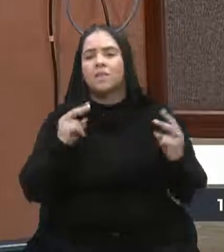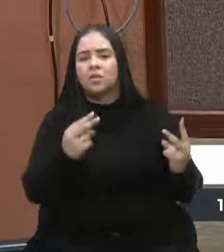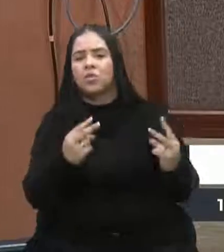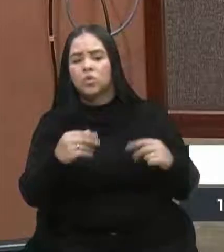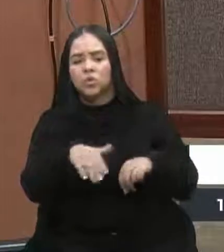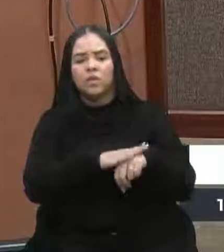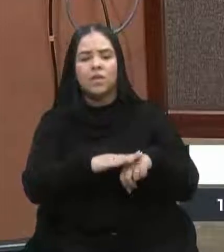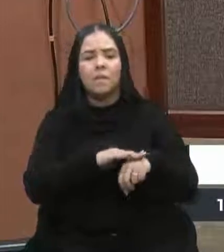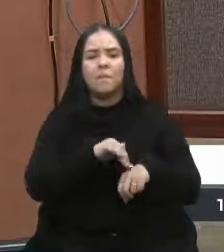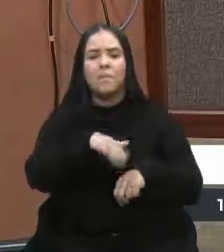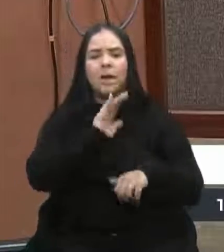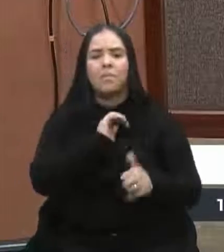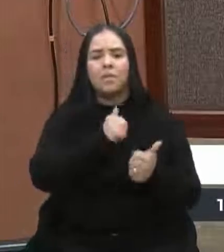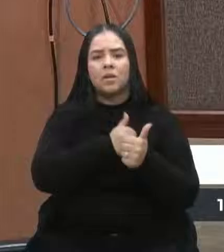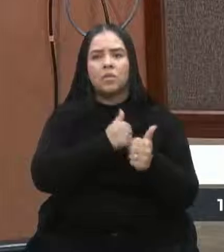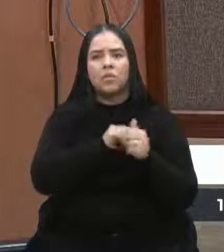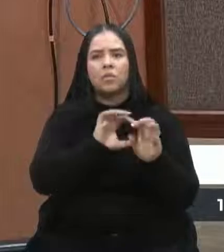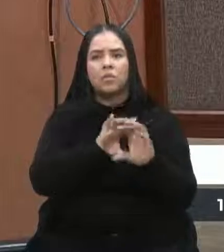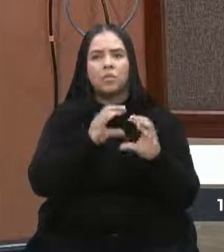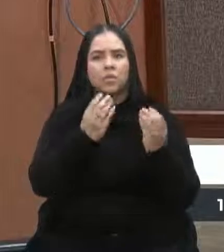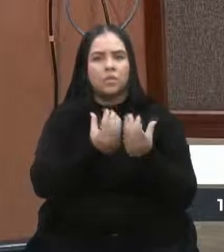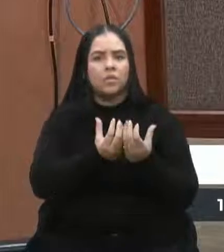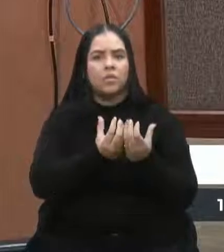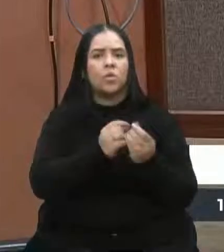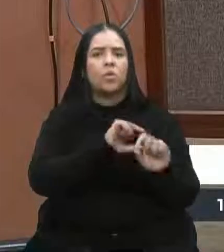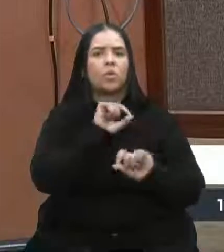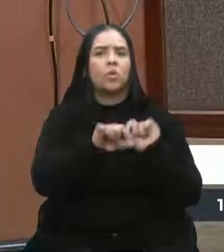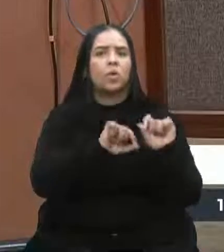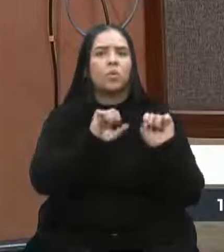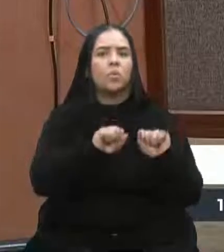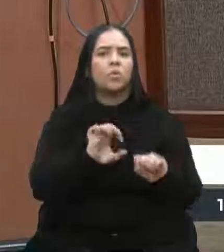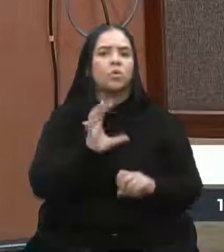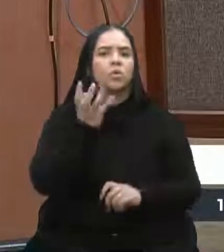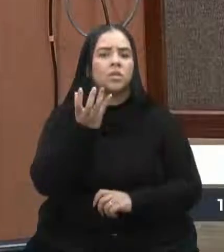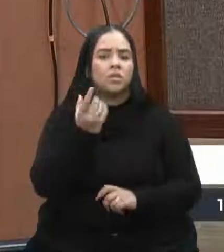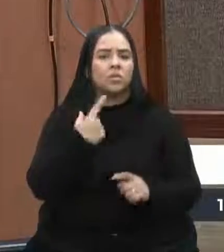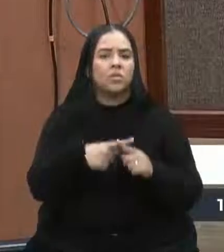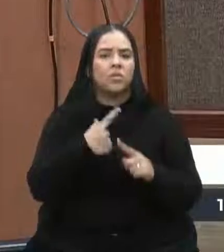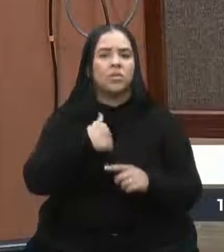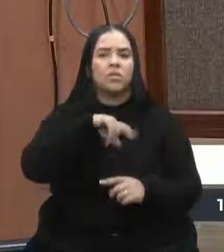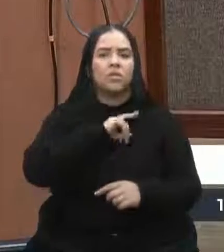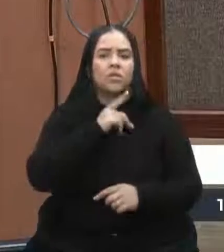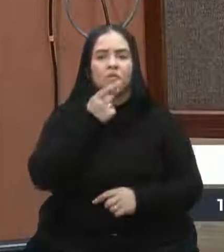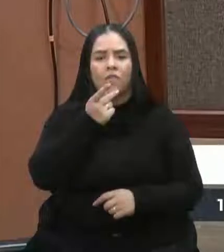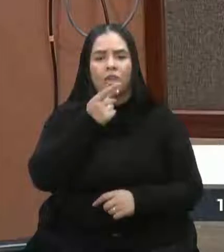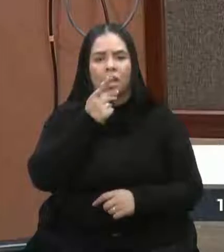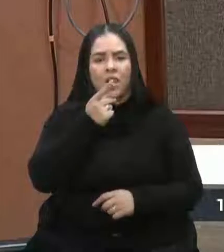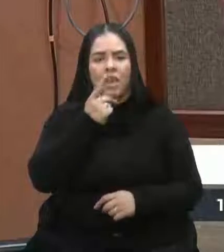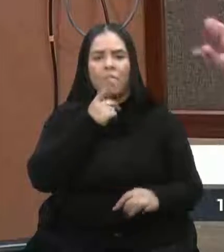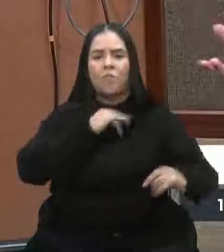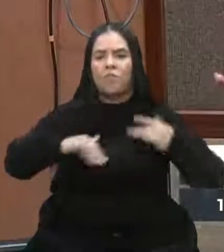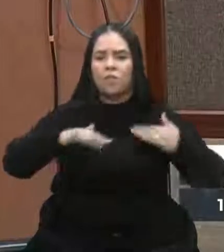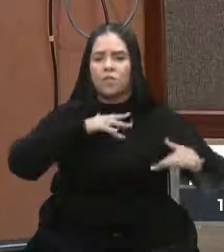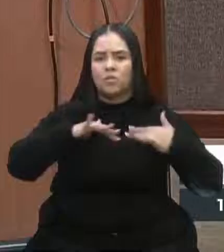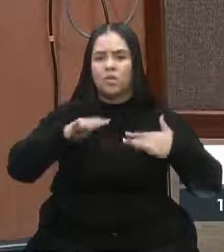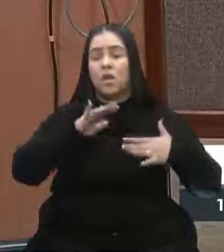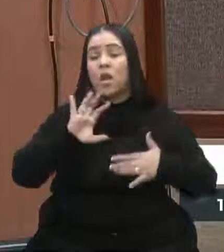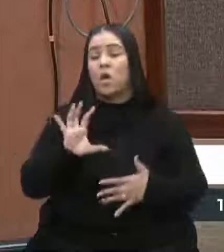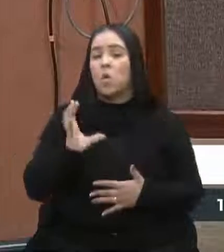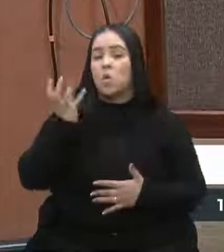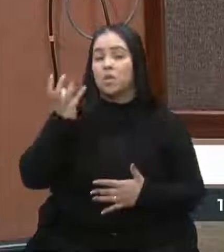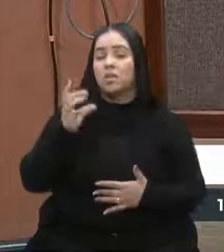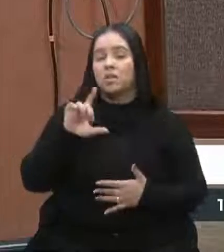conversar mais de perto com as comunidades para entender o que pode estar acontecendo. Porque a gente falou das faltas nos mutirões que são realizados, uma outra ação